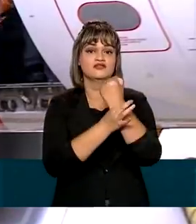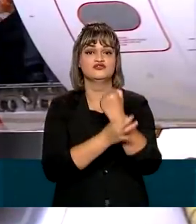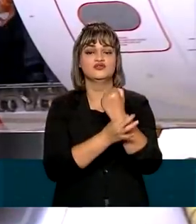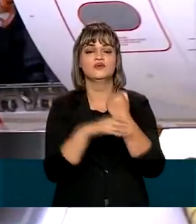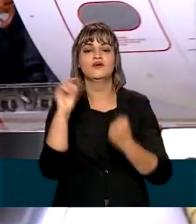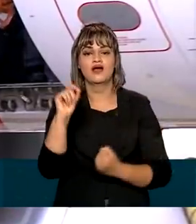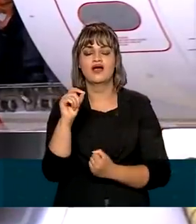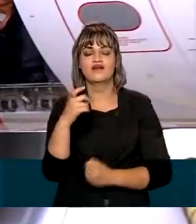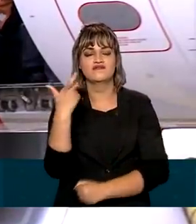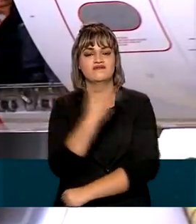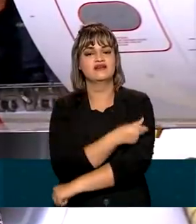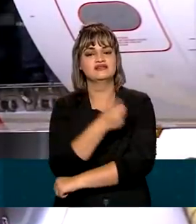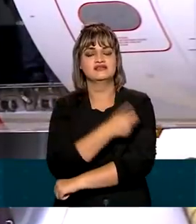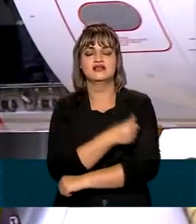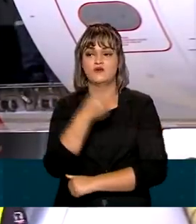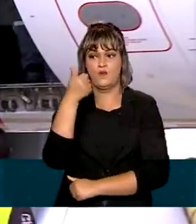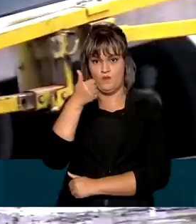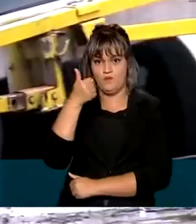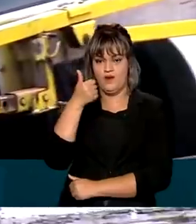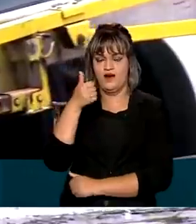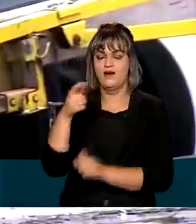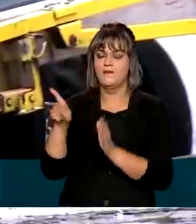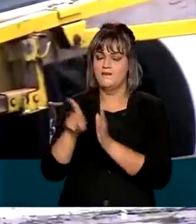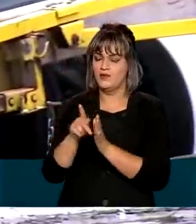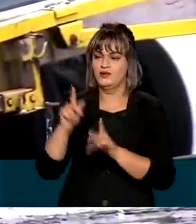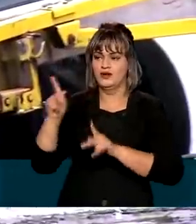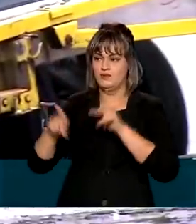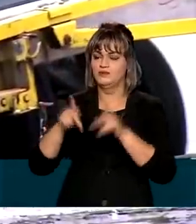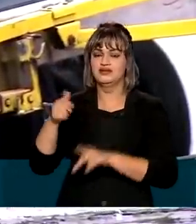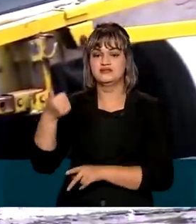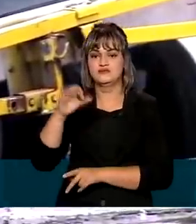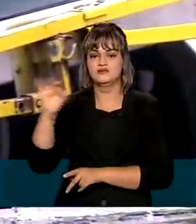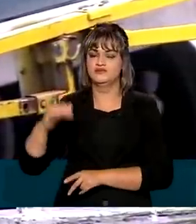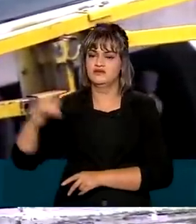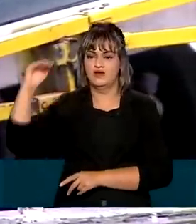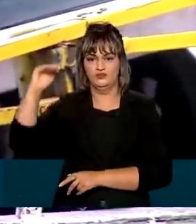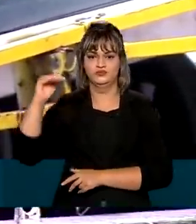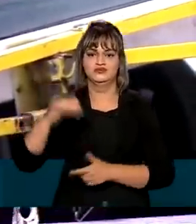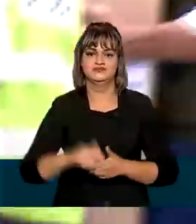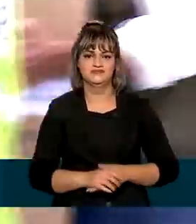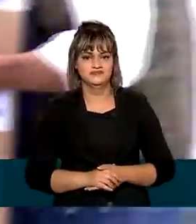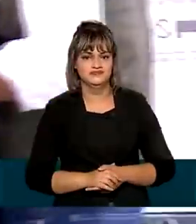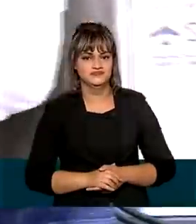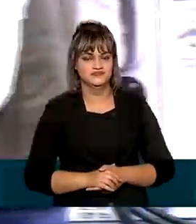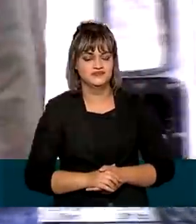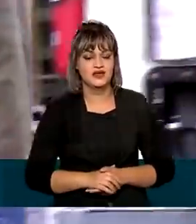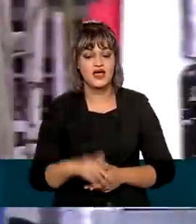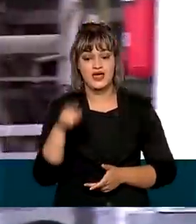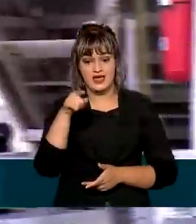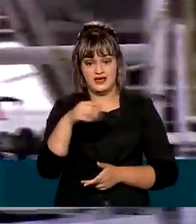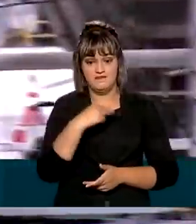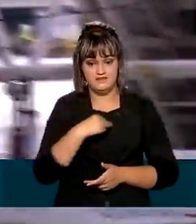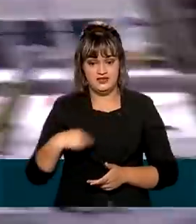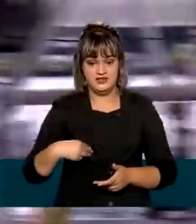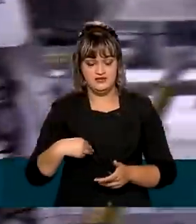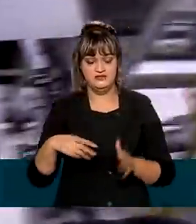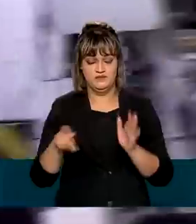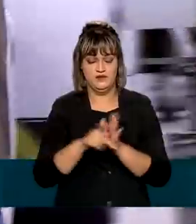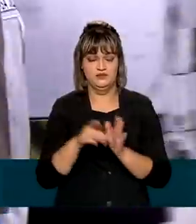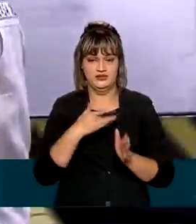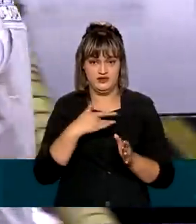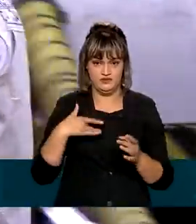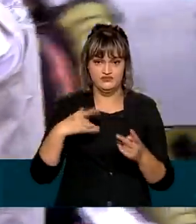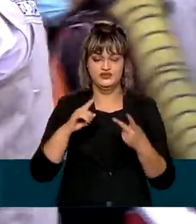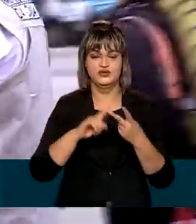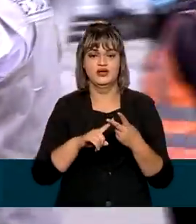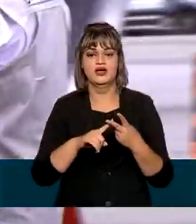a imunização da primeira dose em 100% da população adulta. O ministro da Saúde, Marcelo